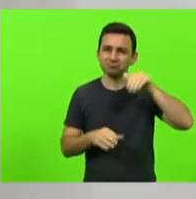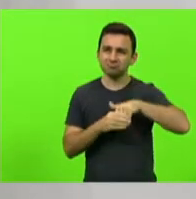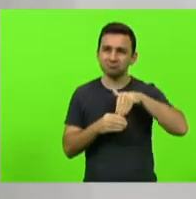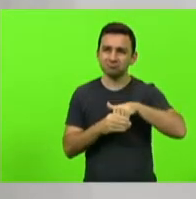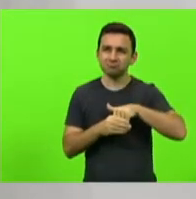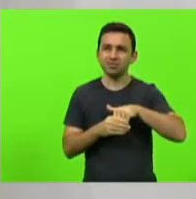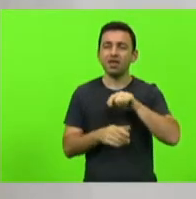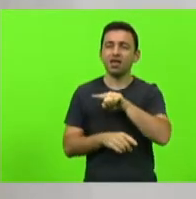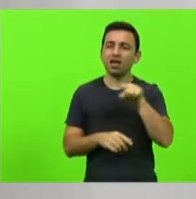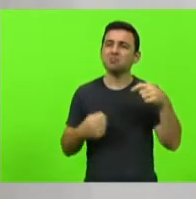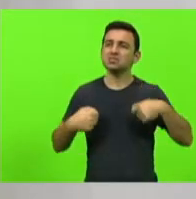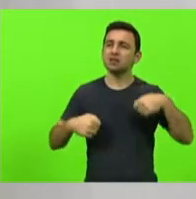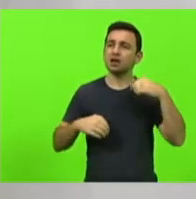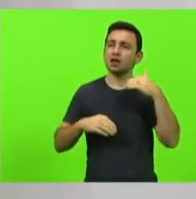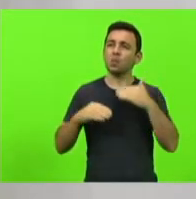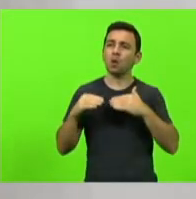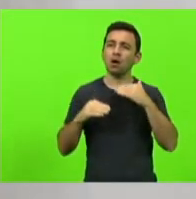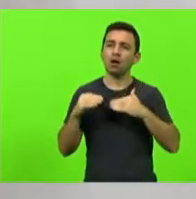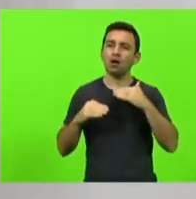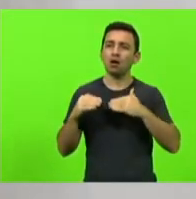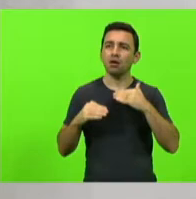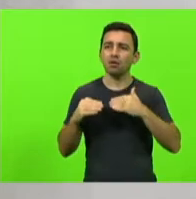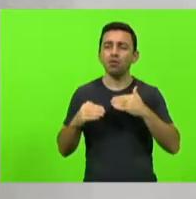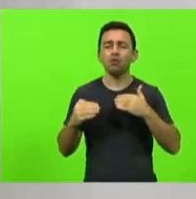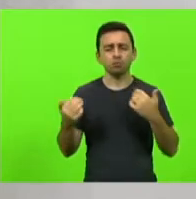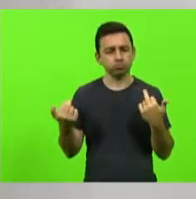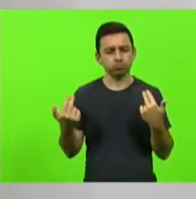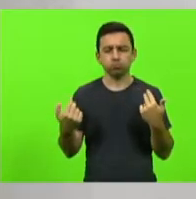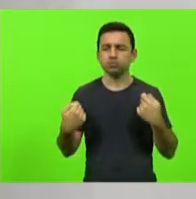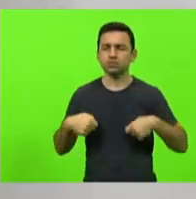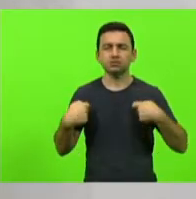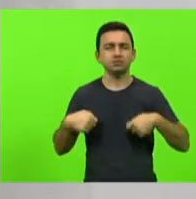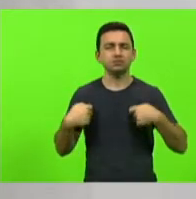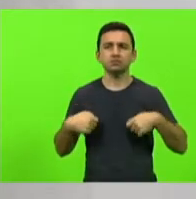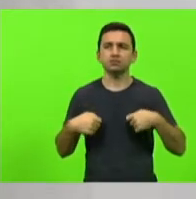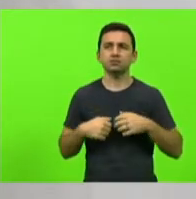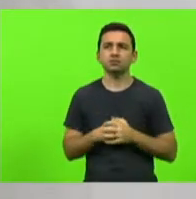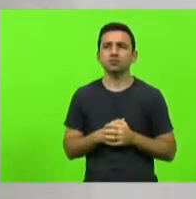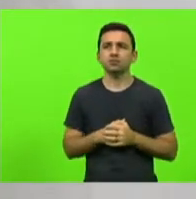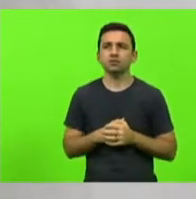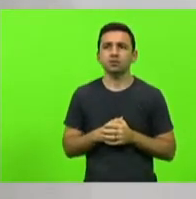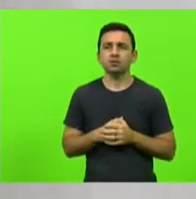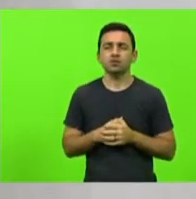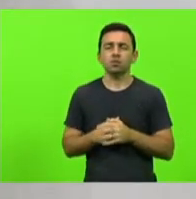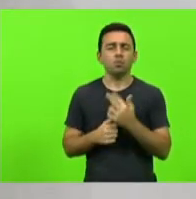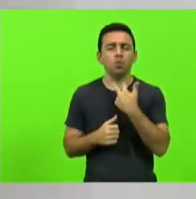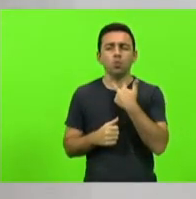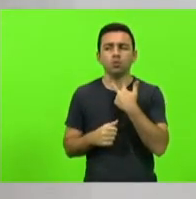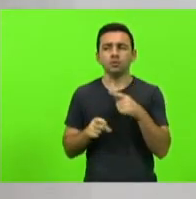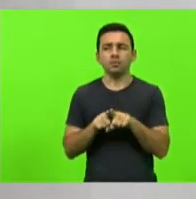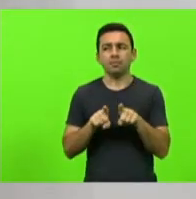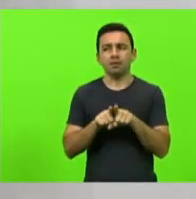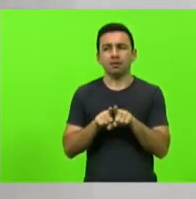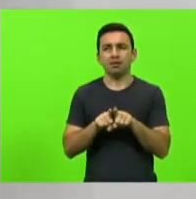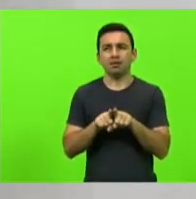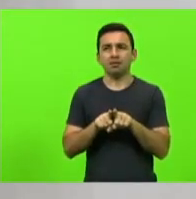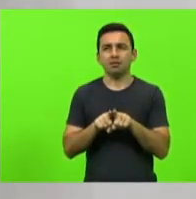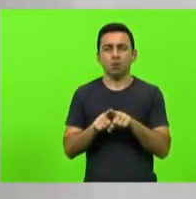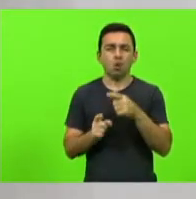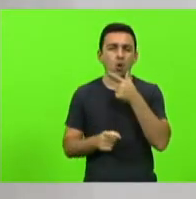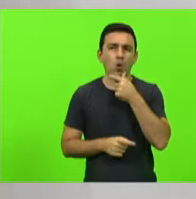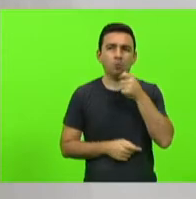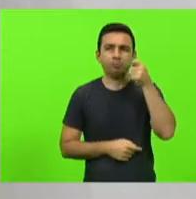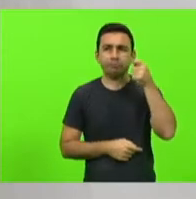que disputar em igualdade de condições também não podemos continuar cultivando práticas machistas